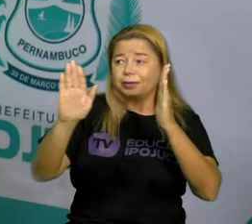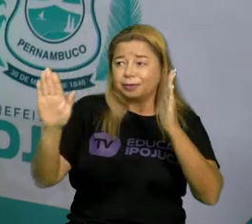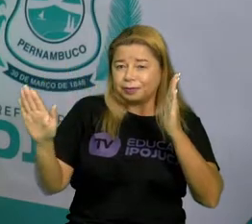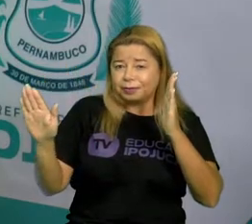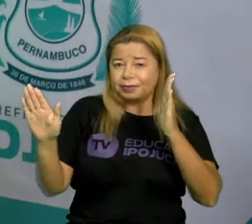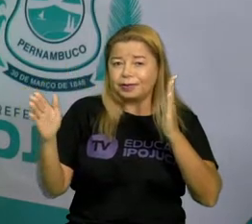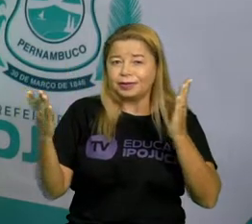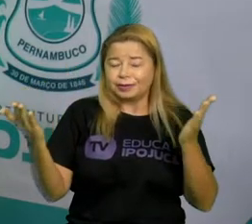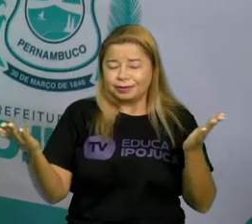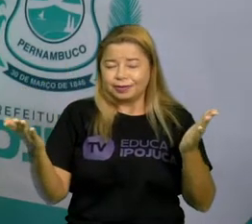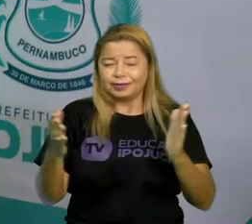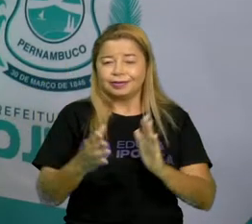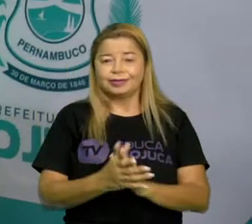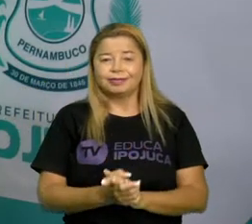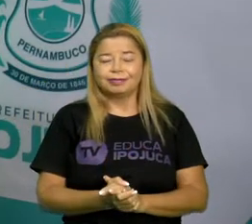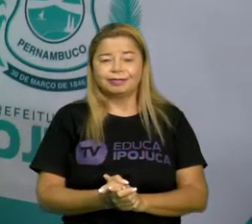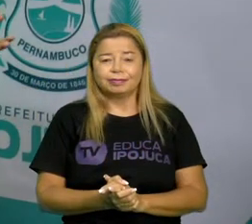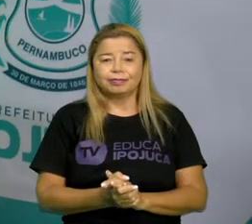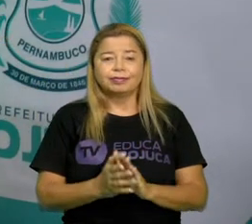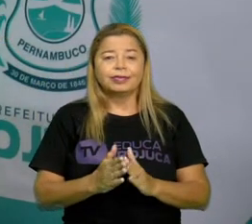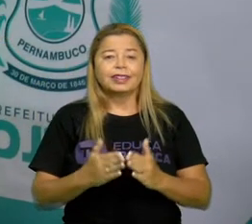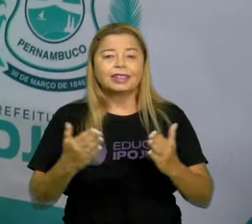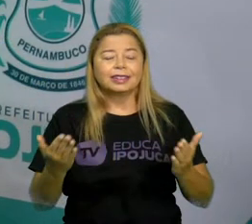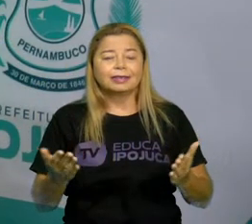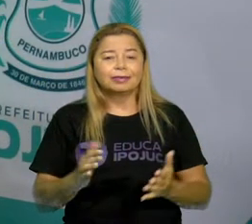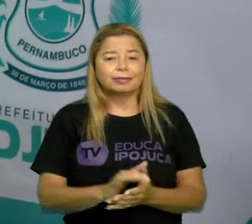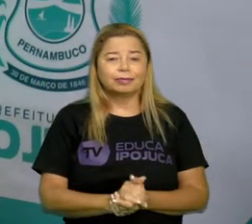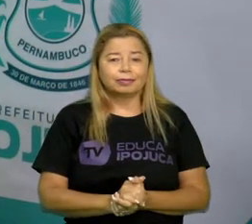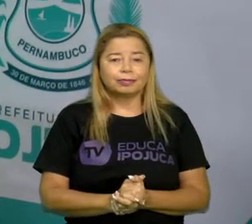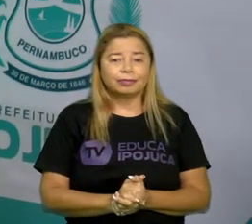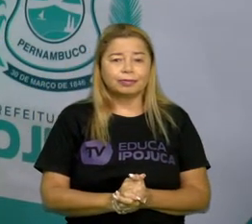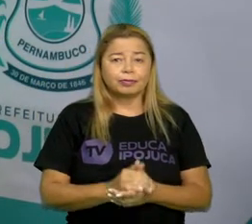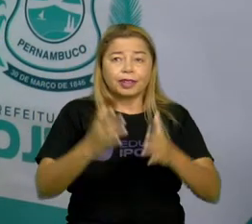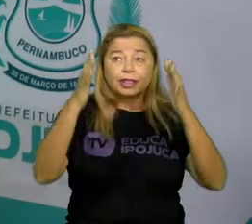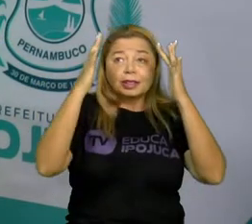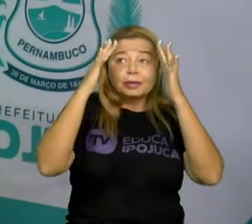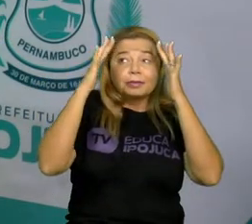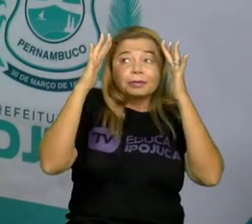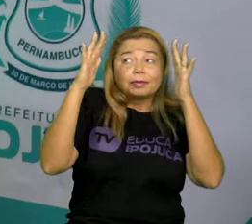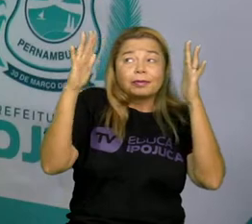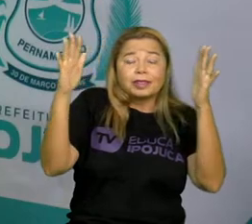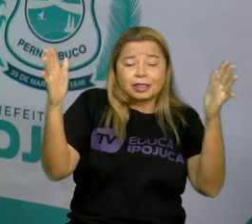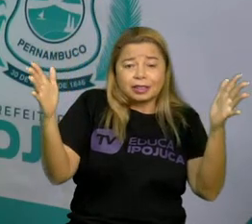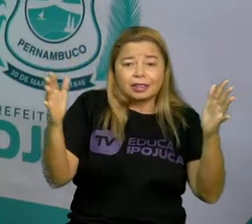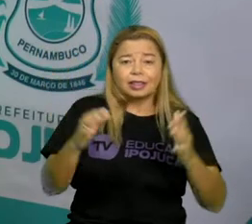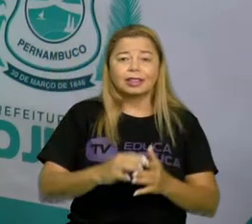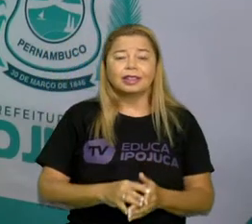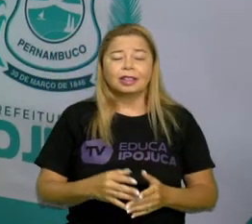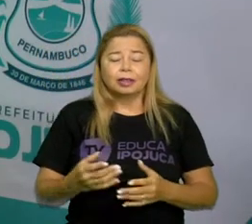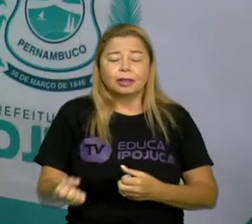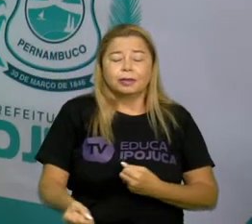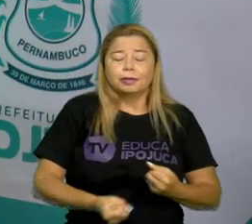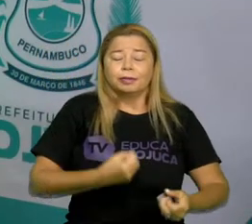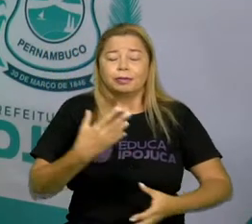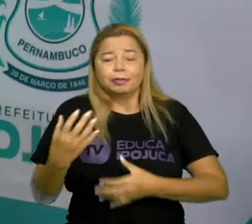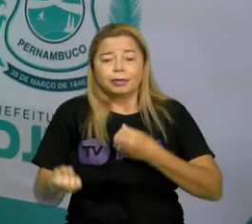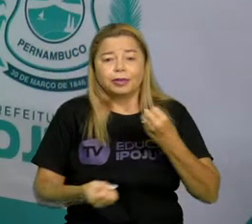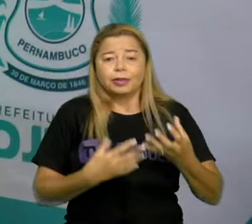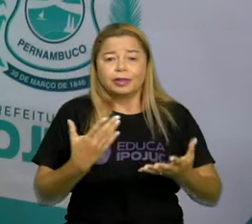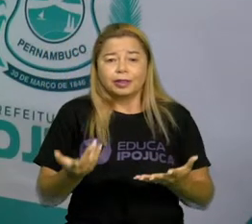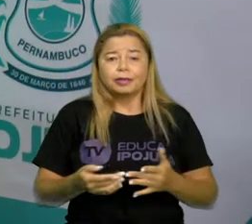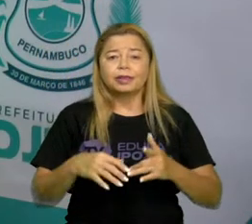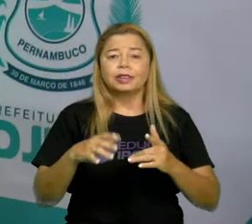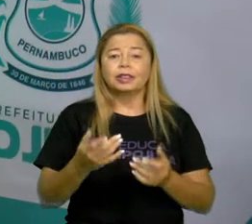círculo, que entrou na casa da pessoa. Então, pensem assim, esse é um poema que diz uma casa de